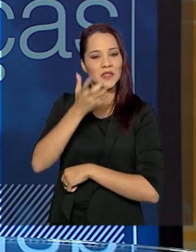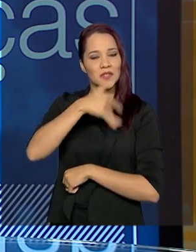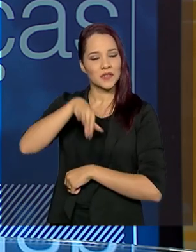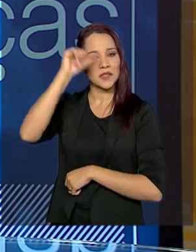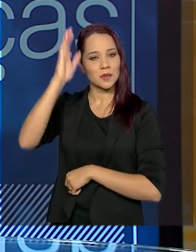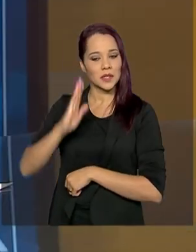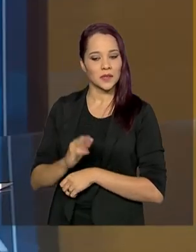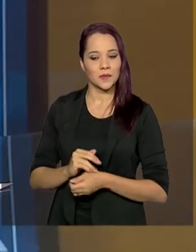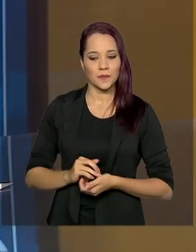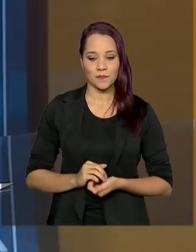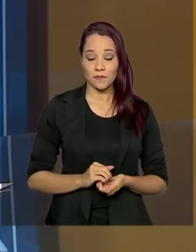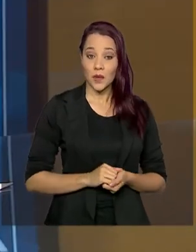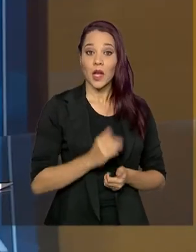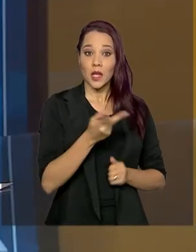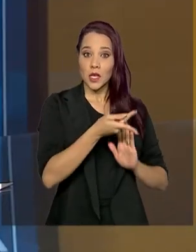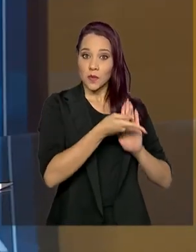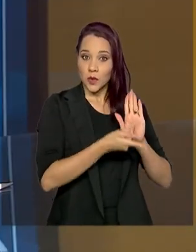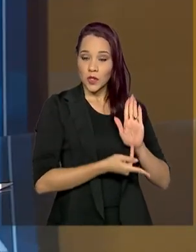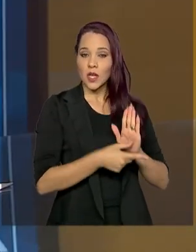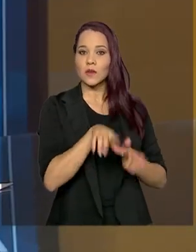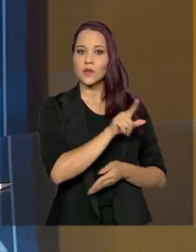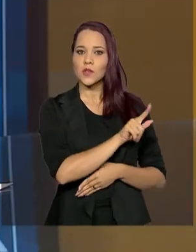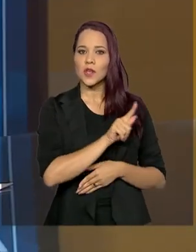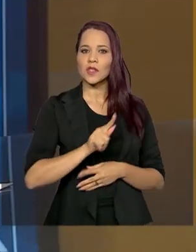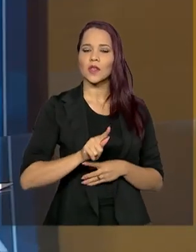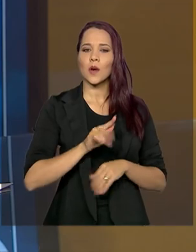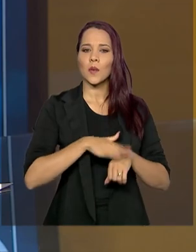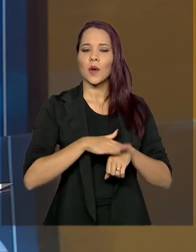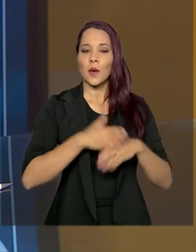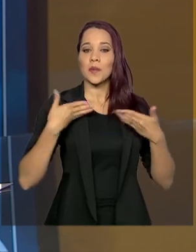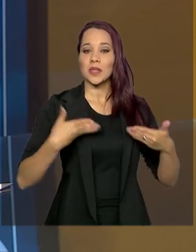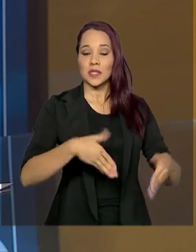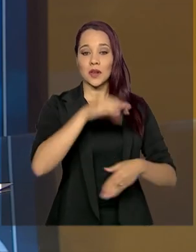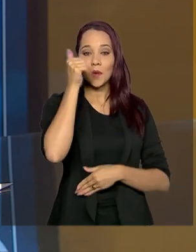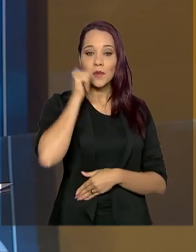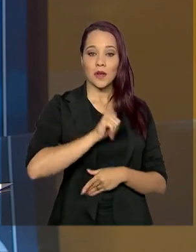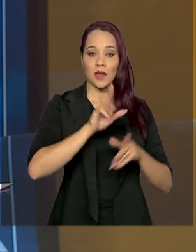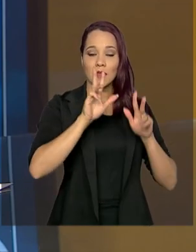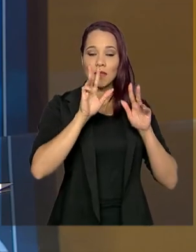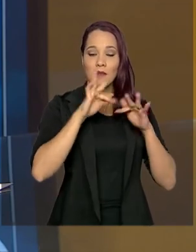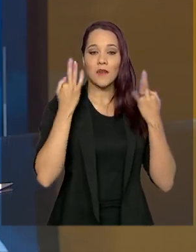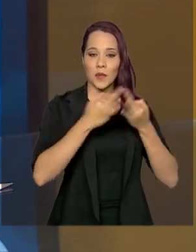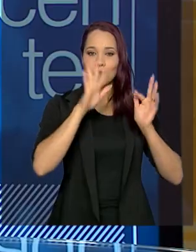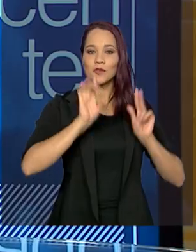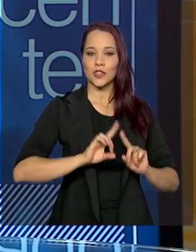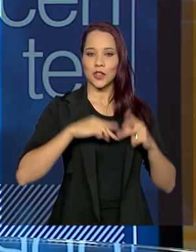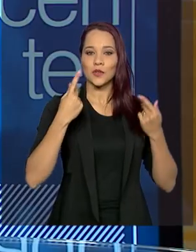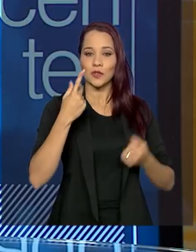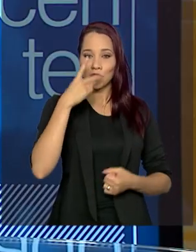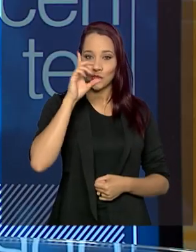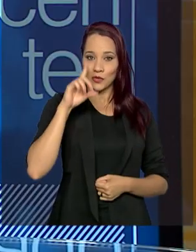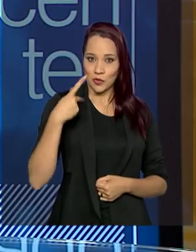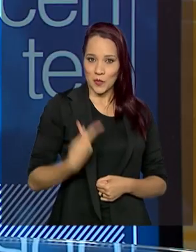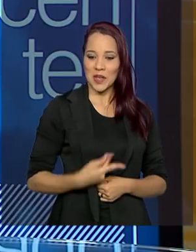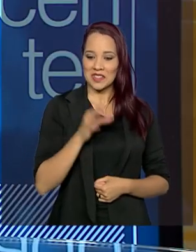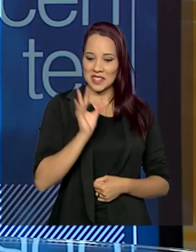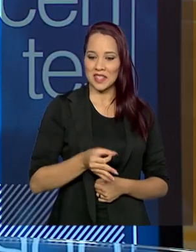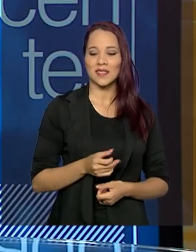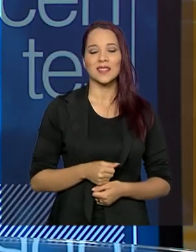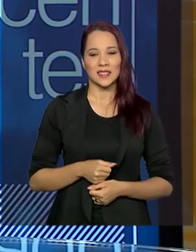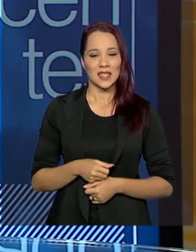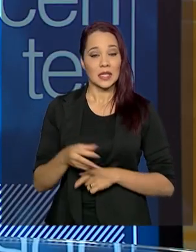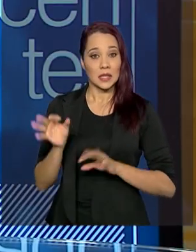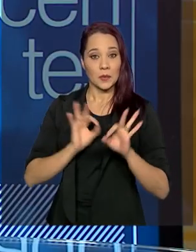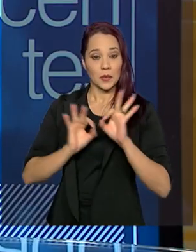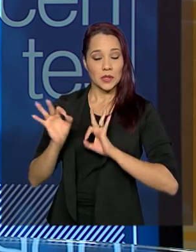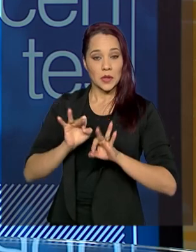brasileira. Esse projeto está sendo gestado ali no Ministério da Mulher, da Família e dos Direitos Humanos. Exatamente, a gente está na construção agora da parte